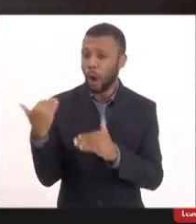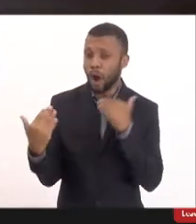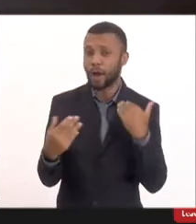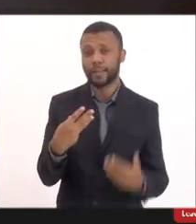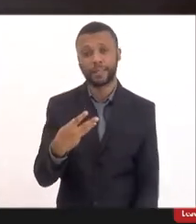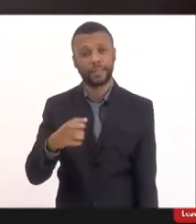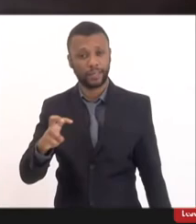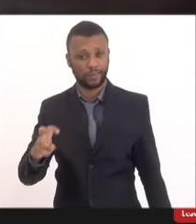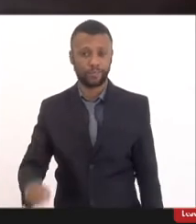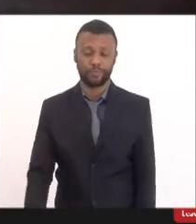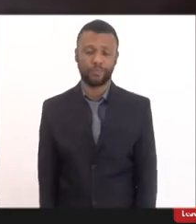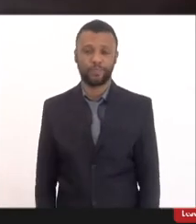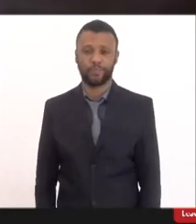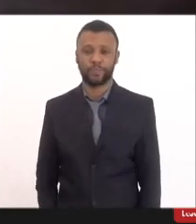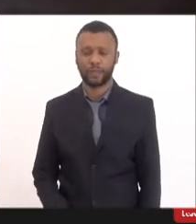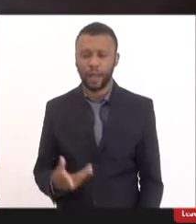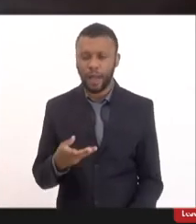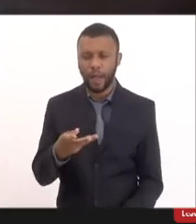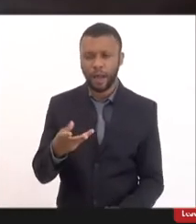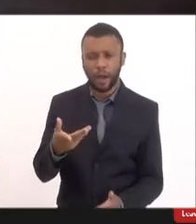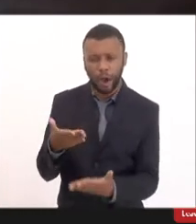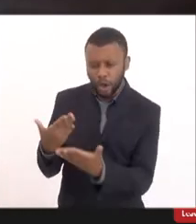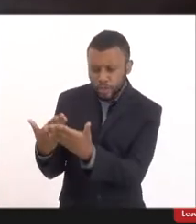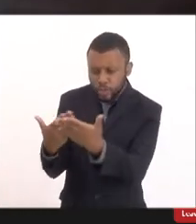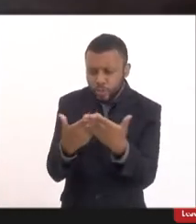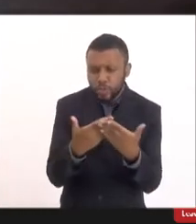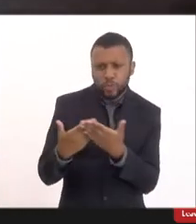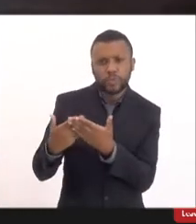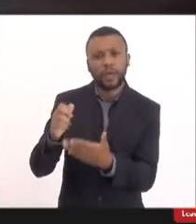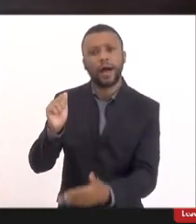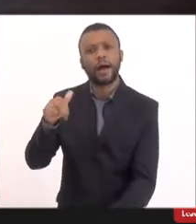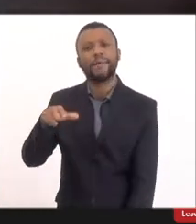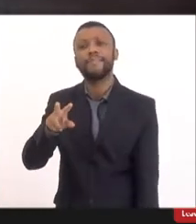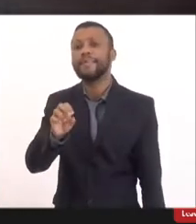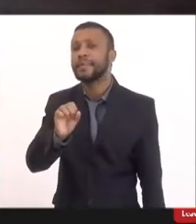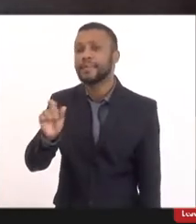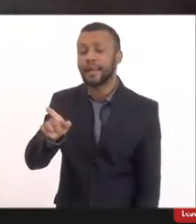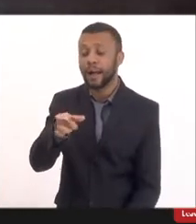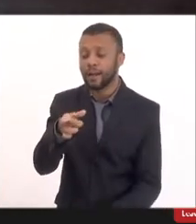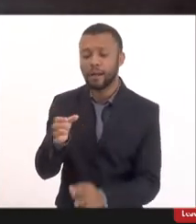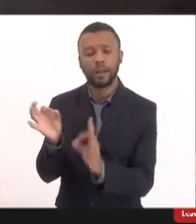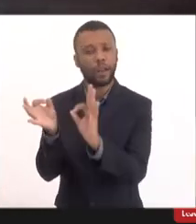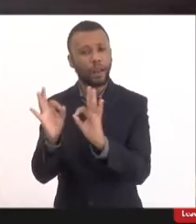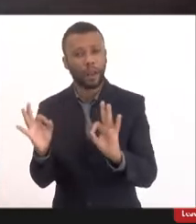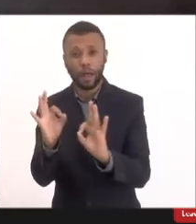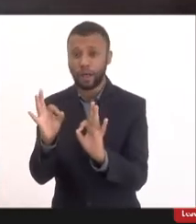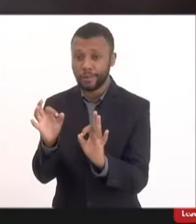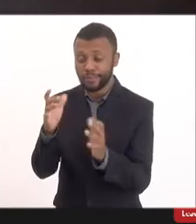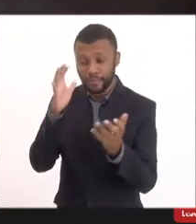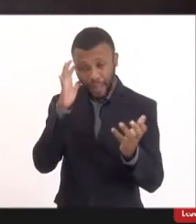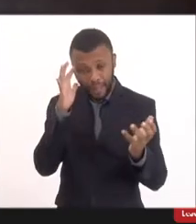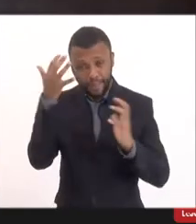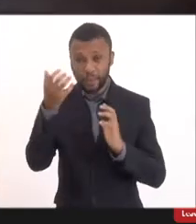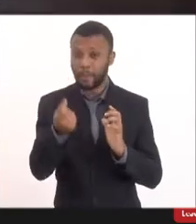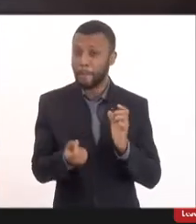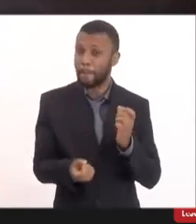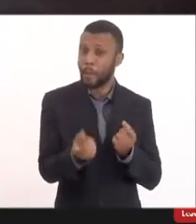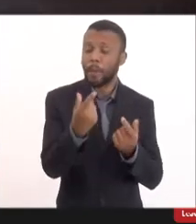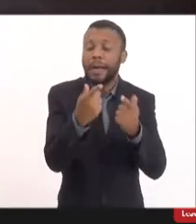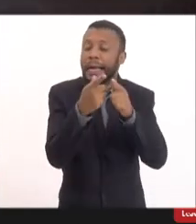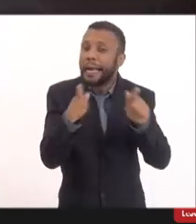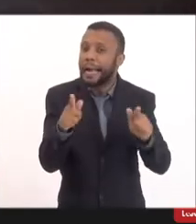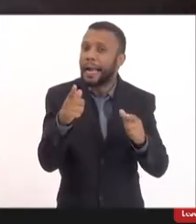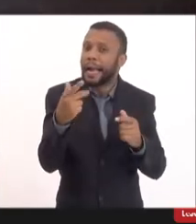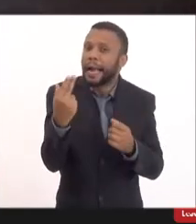observados nos estudos da Anvisa eventos adversos da Pfizer eventos adversos graves